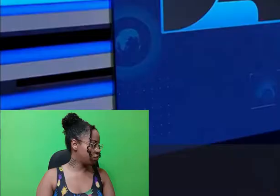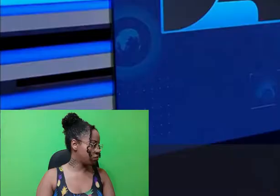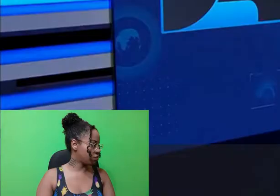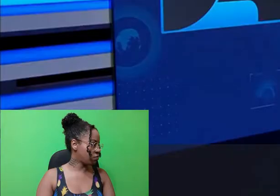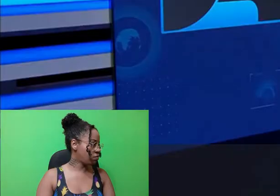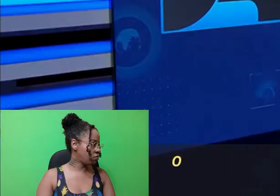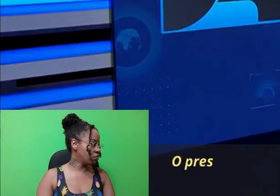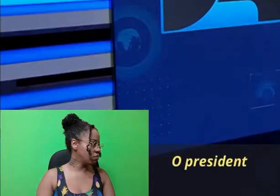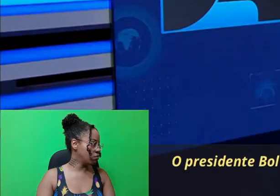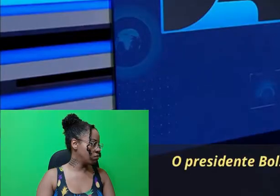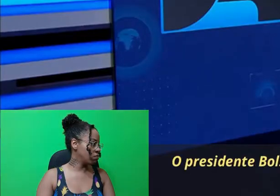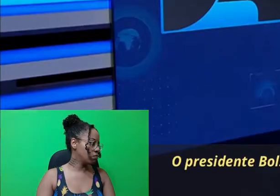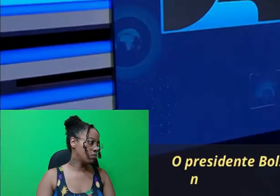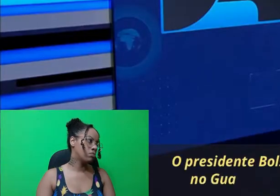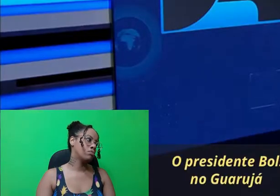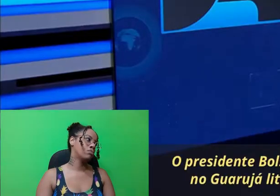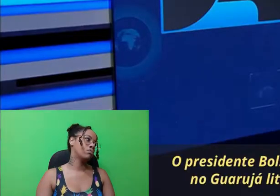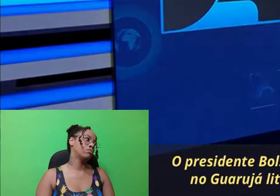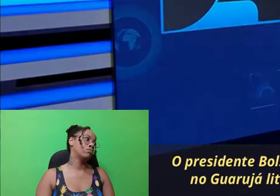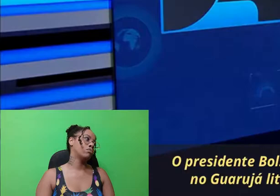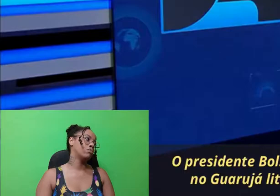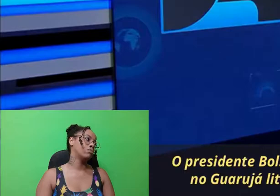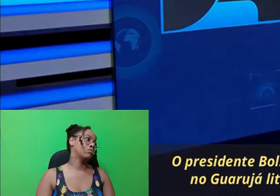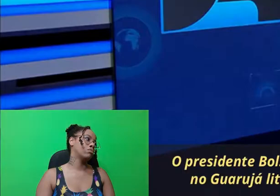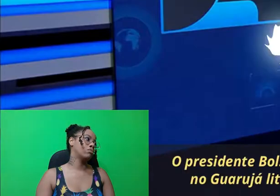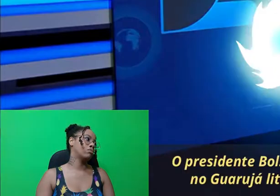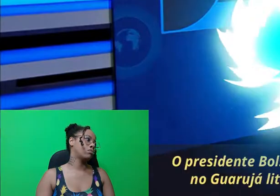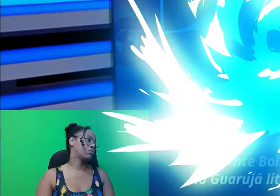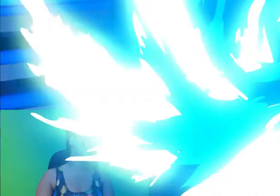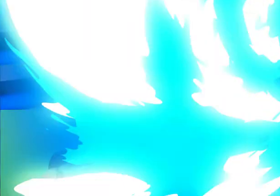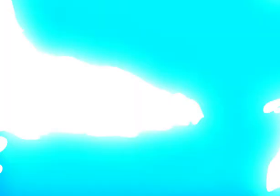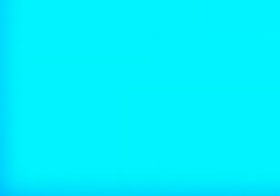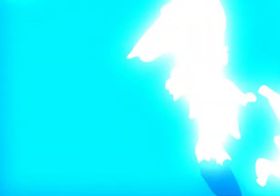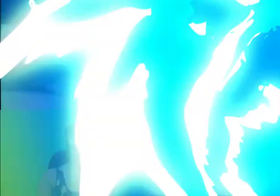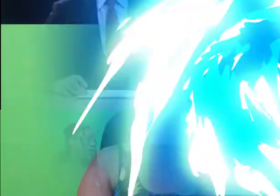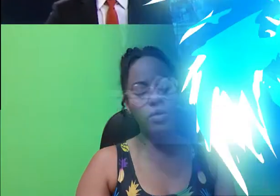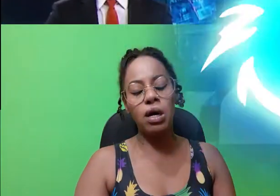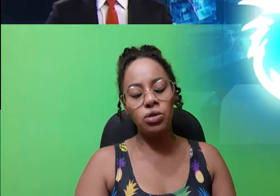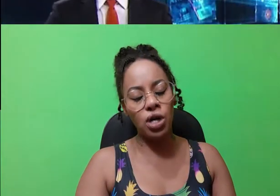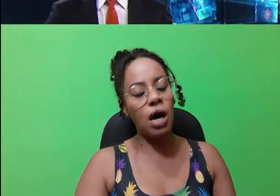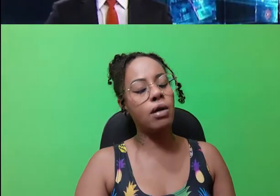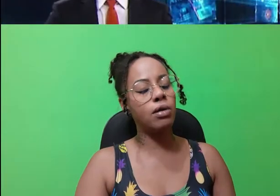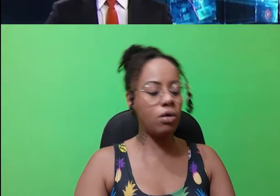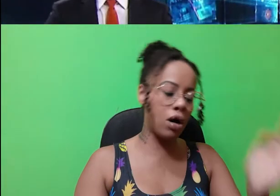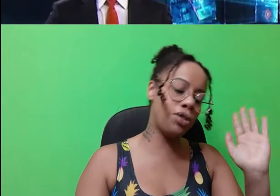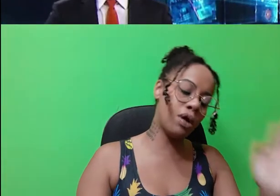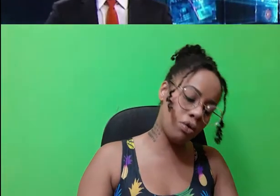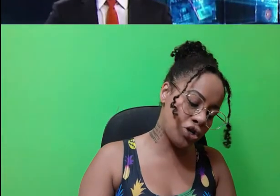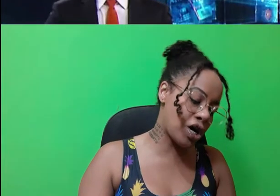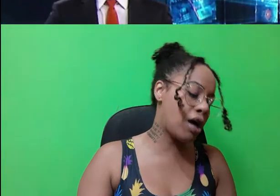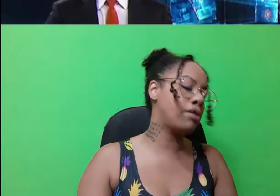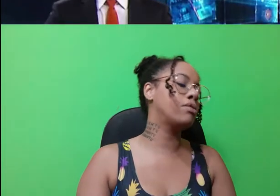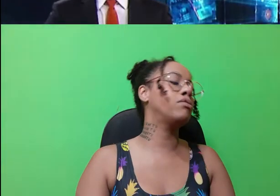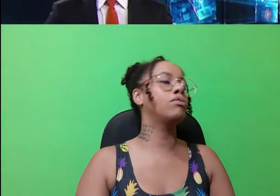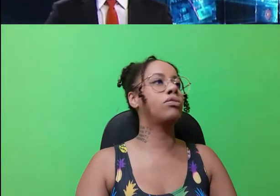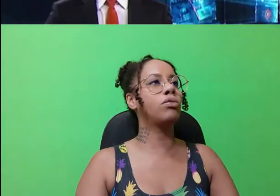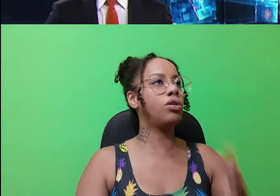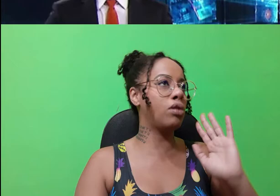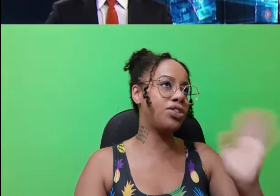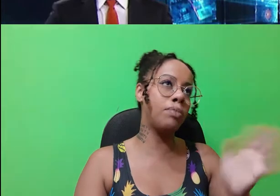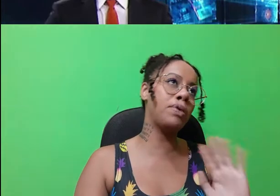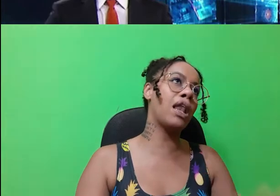paulista. O presidente Bolsonaro está de folga no Guarujá, litoral de São Paulo. Eu gosto do Guarujá, eu gosto do Guarujá.